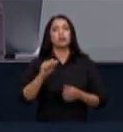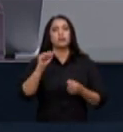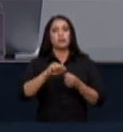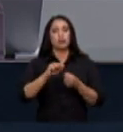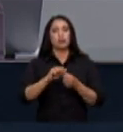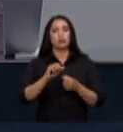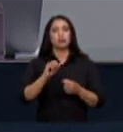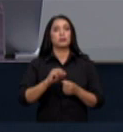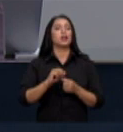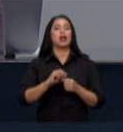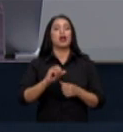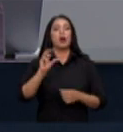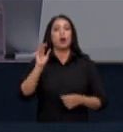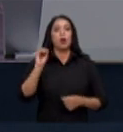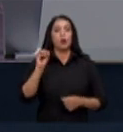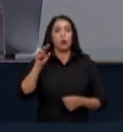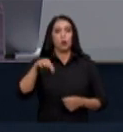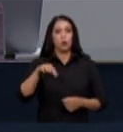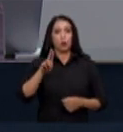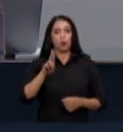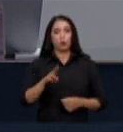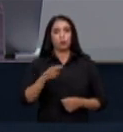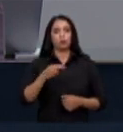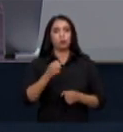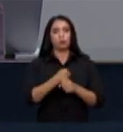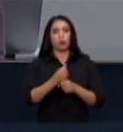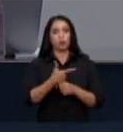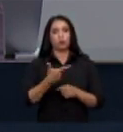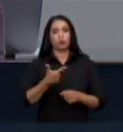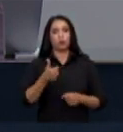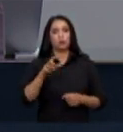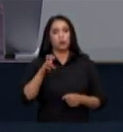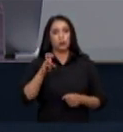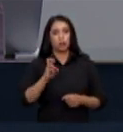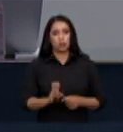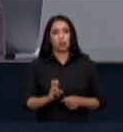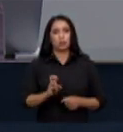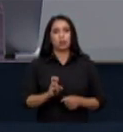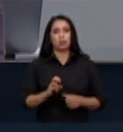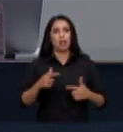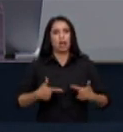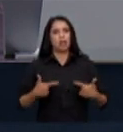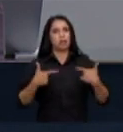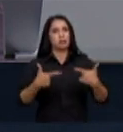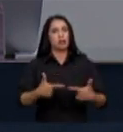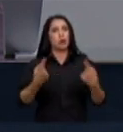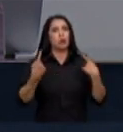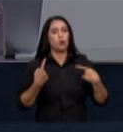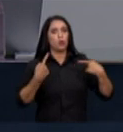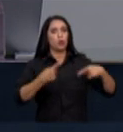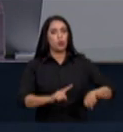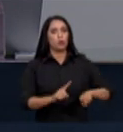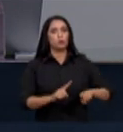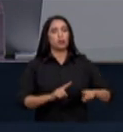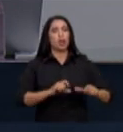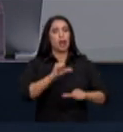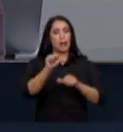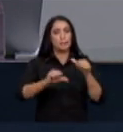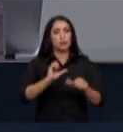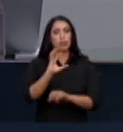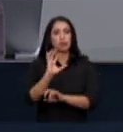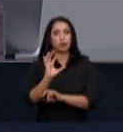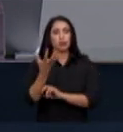pela ONU em 2015 é precisamente a ação contra a mudança global do clima